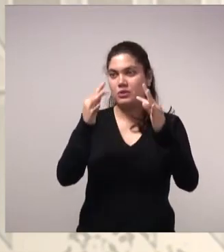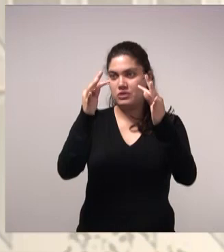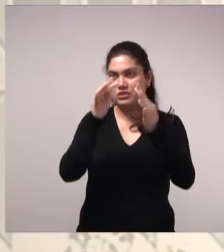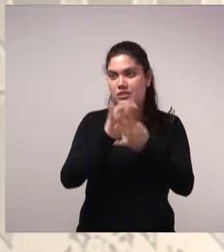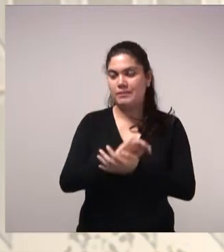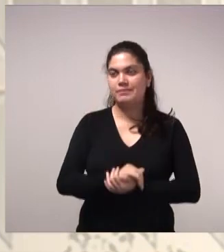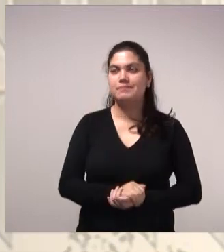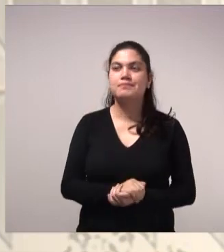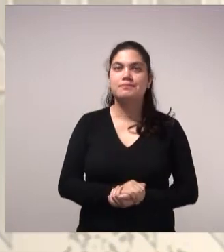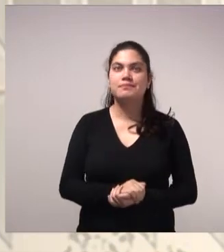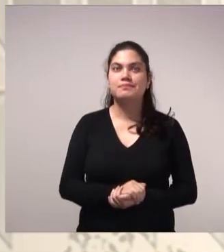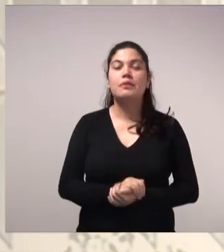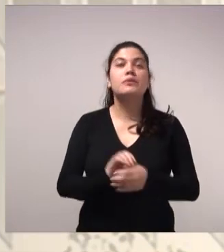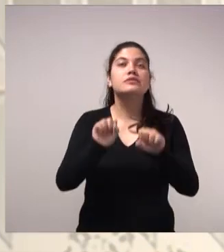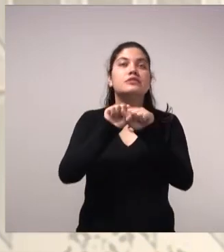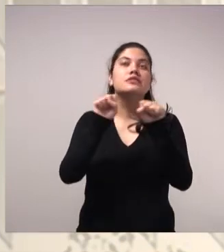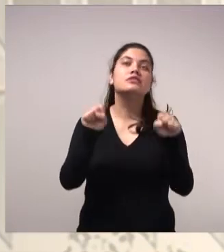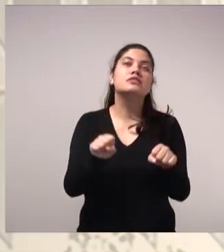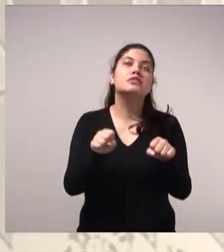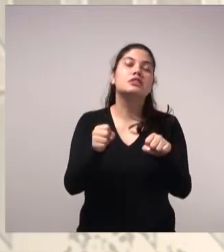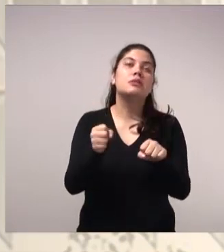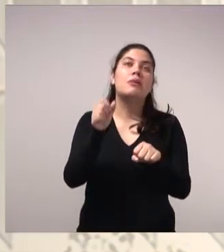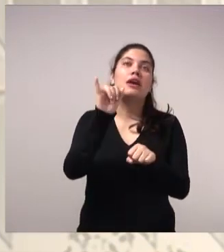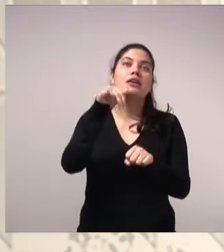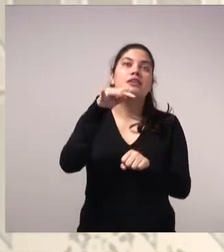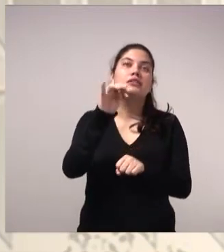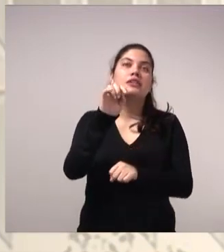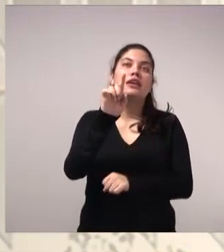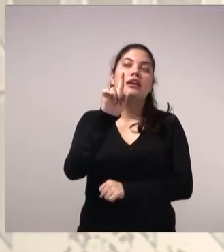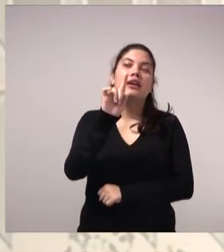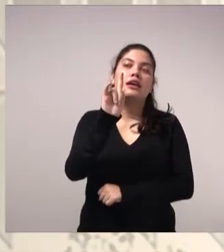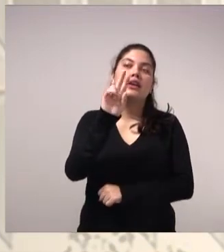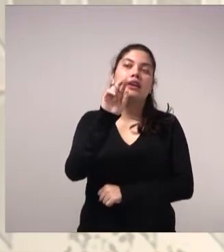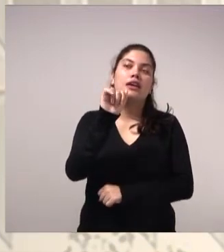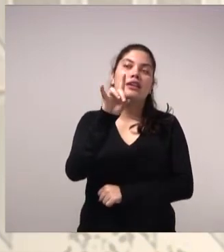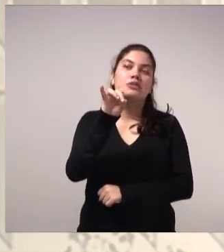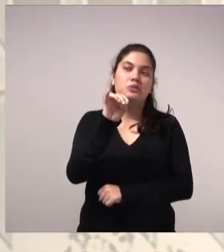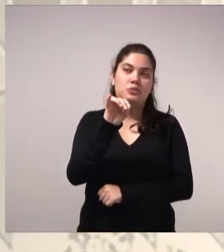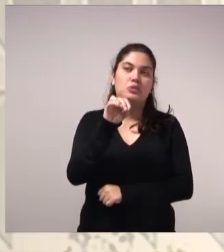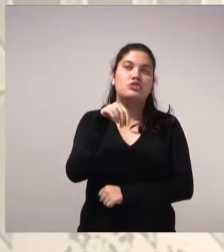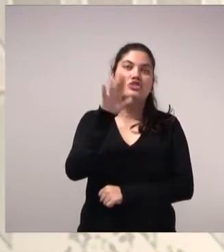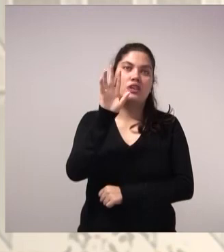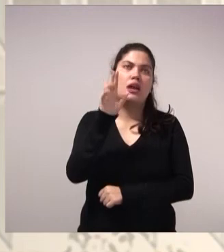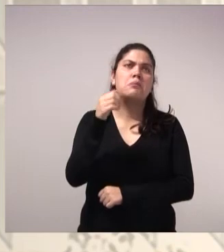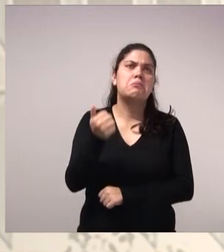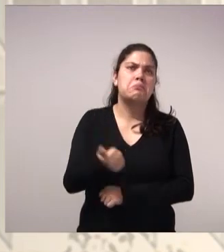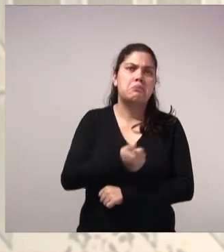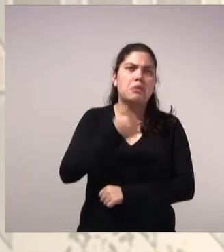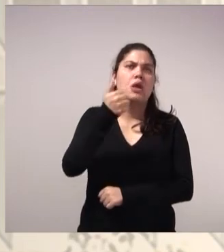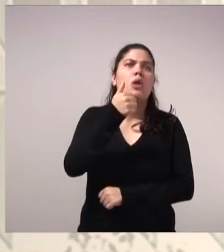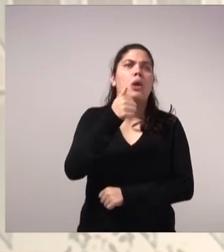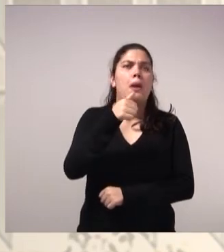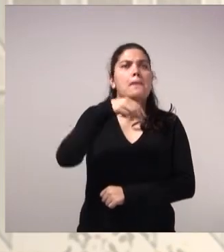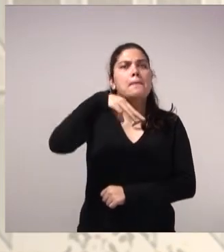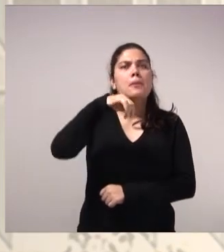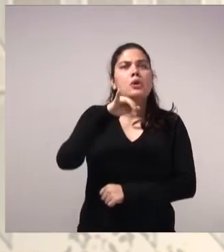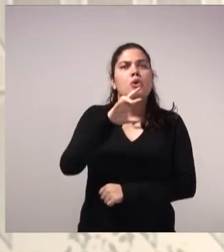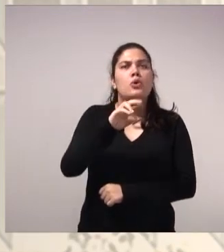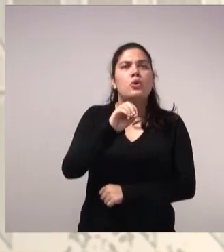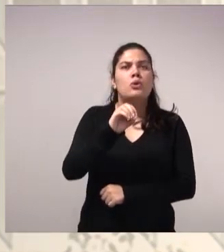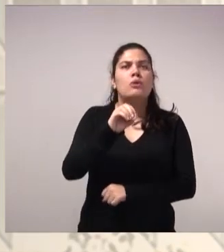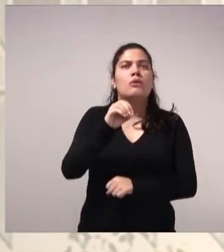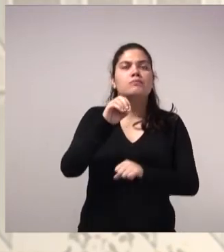Já o sistema integrado à edificação, ele já vai, com certeza, precisar de uma microestação de tratamento.